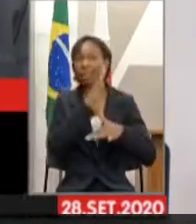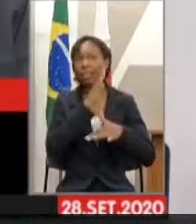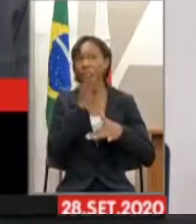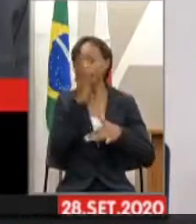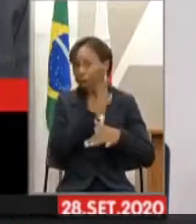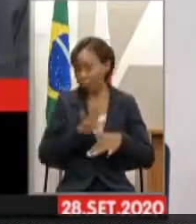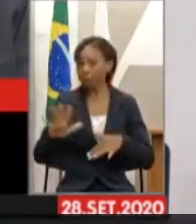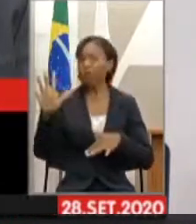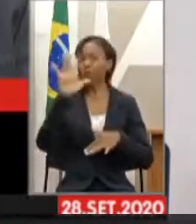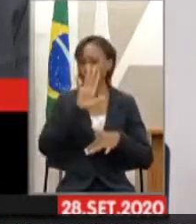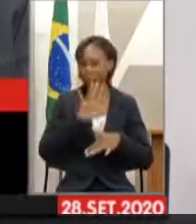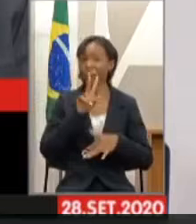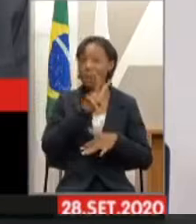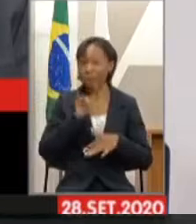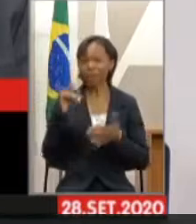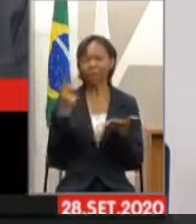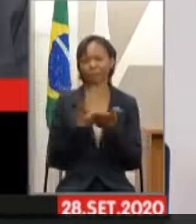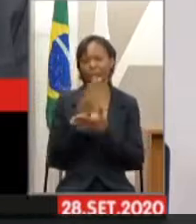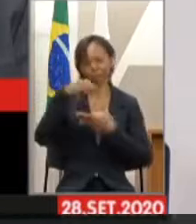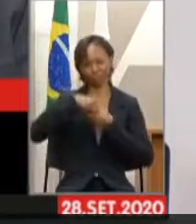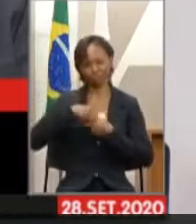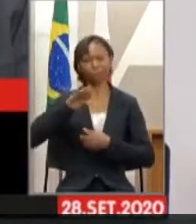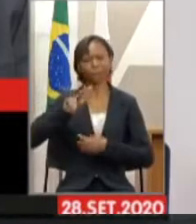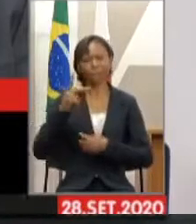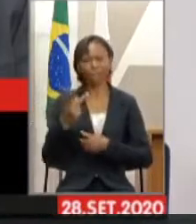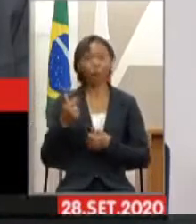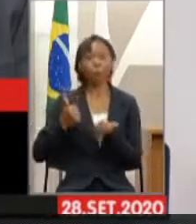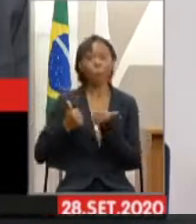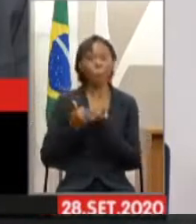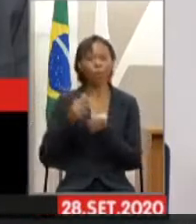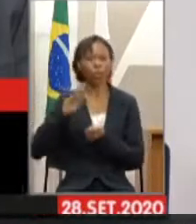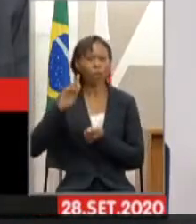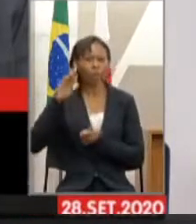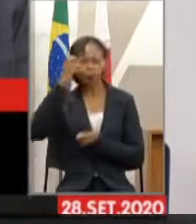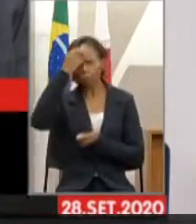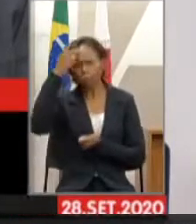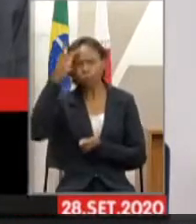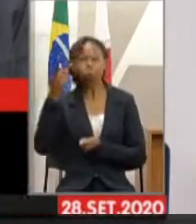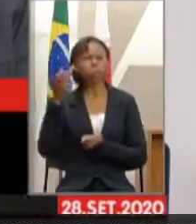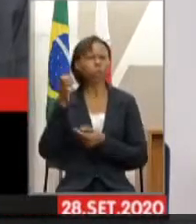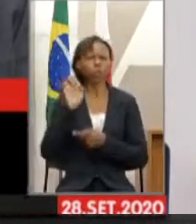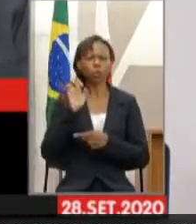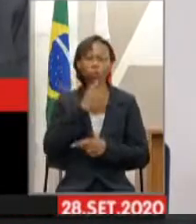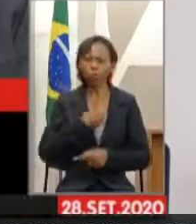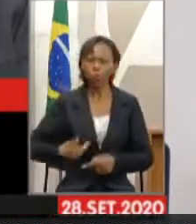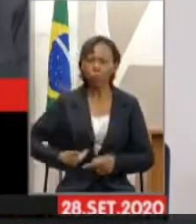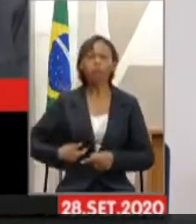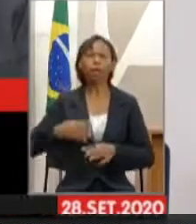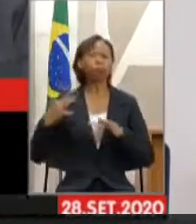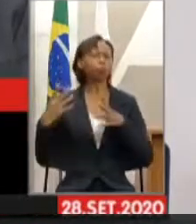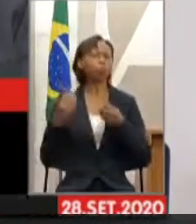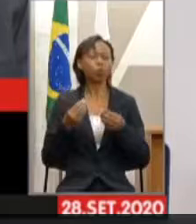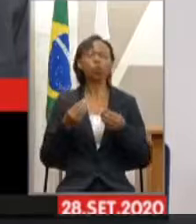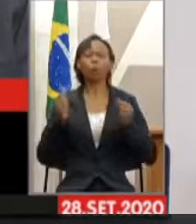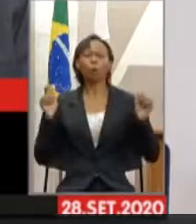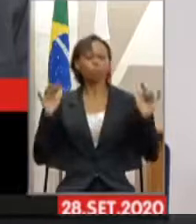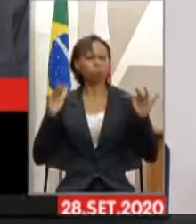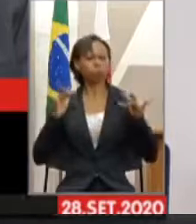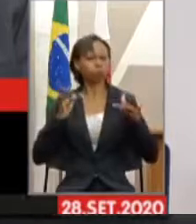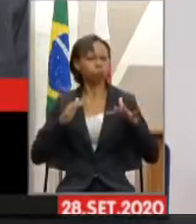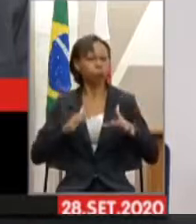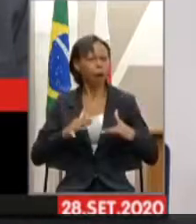grande apoio de todo o Estado, de toda a Prefeitura de Belo Horizonte para que o evento seja grandioso e mostre